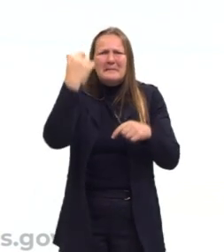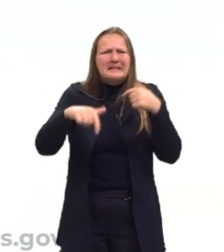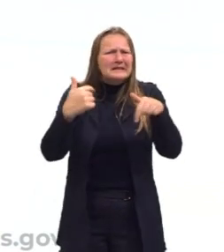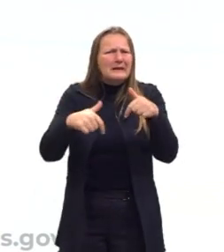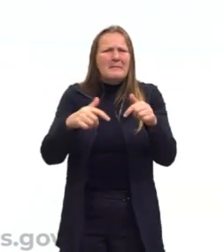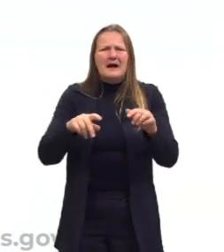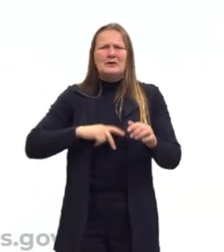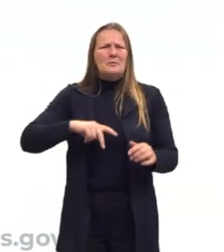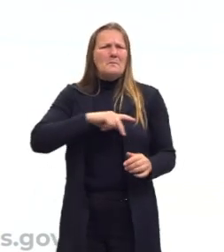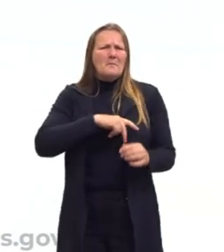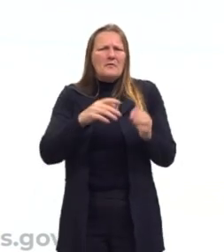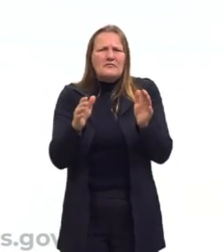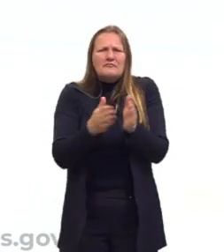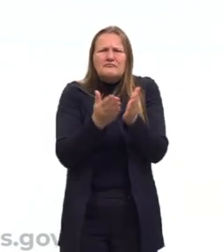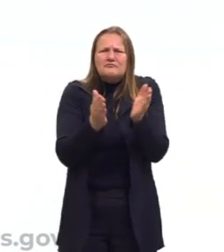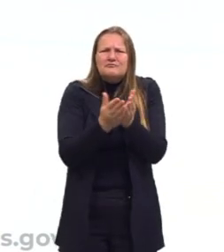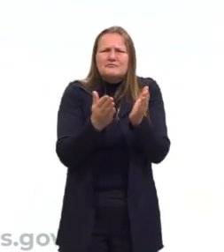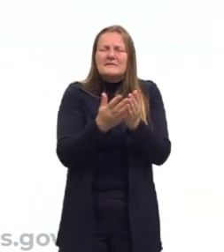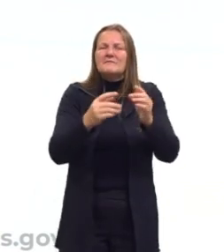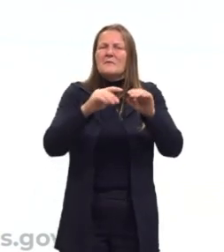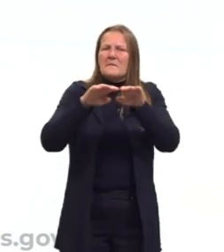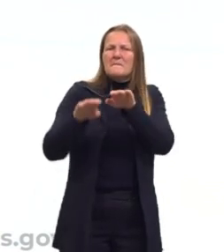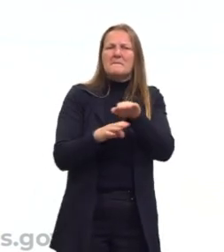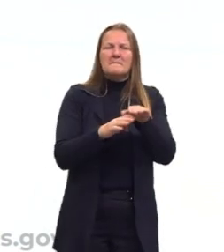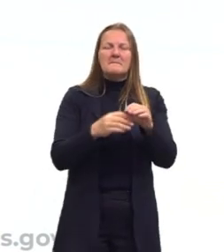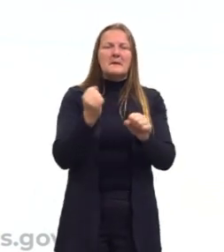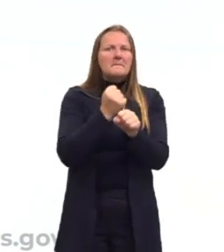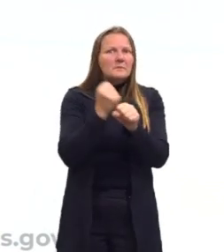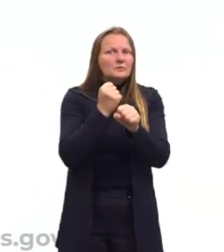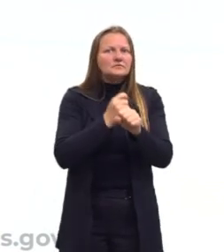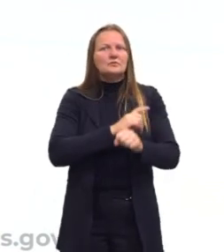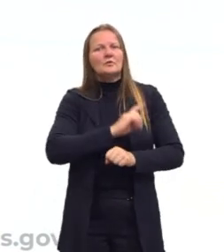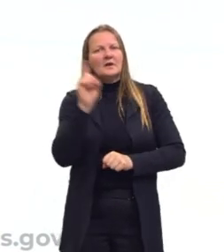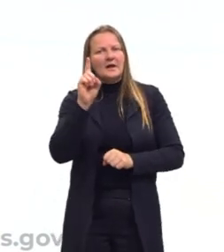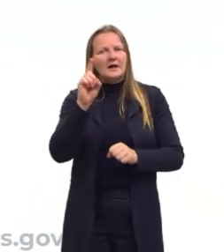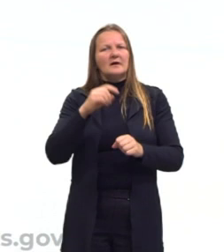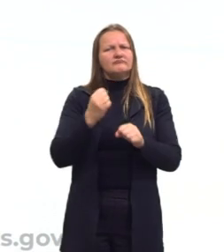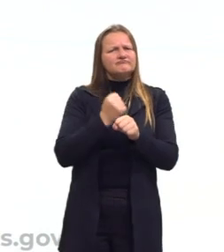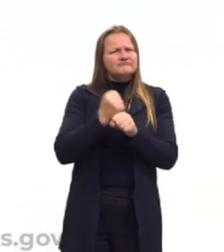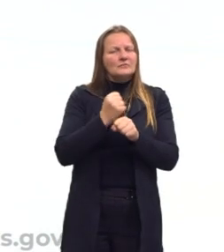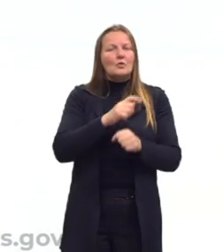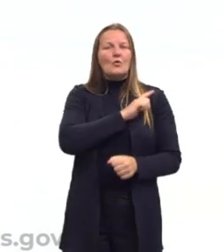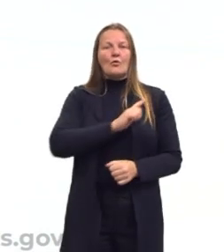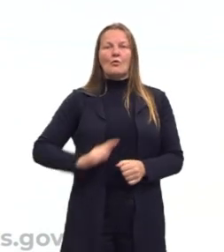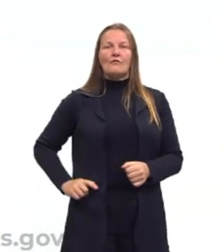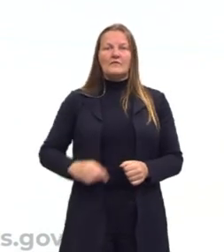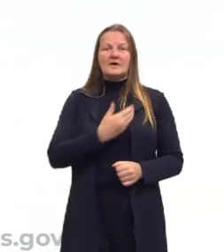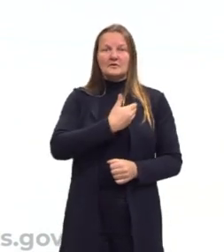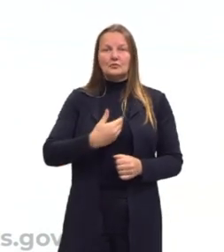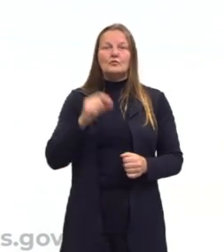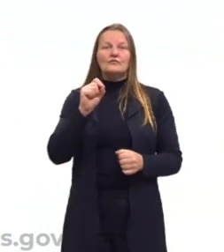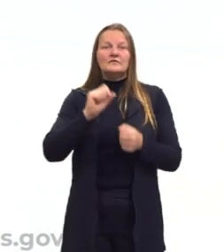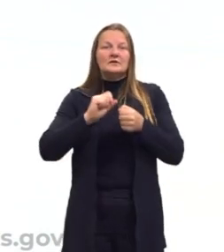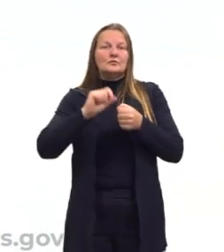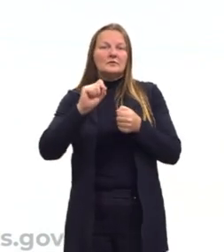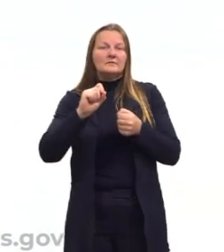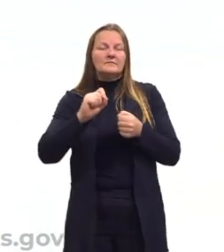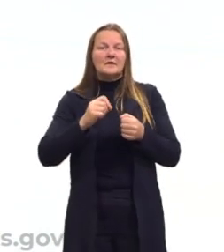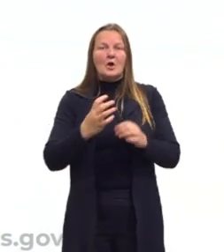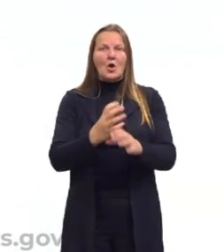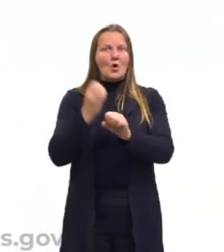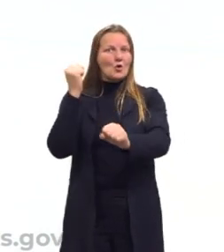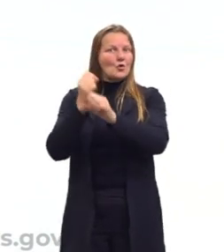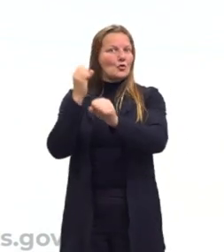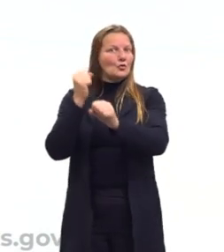muitas empresas se deslocaram para lá na produção dos seus produtos. E o que os governos desses países deram conta? Que o lucro